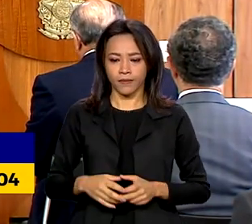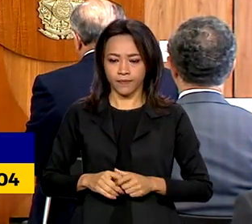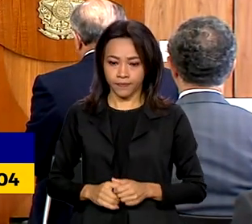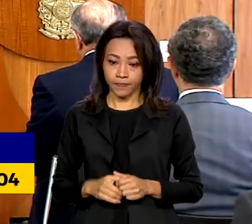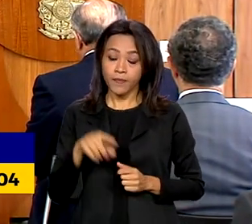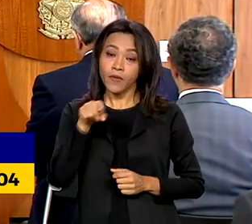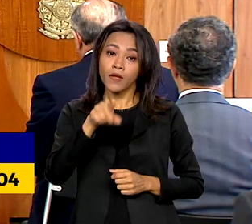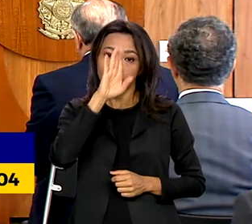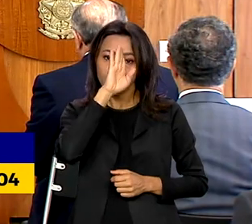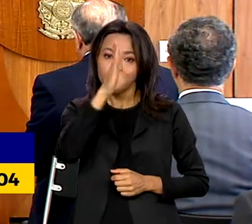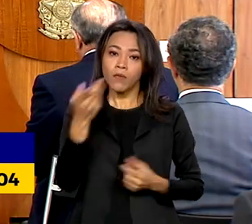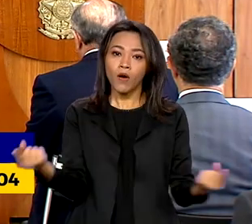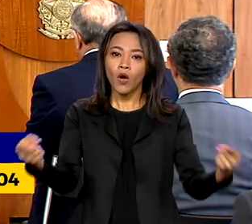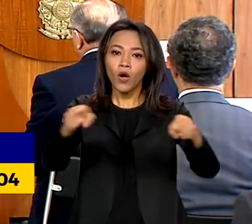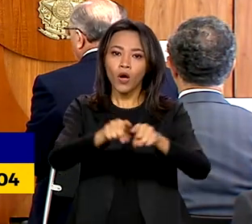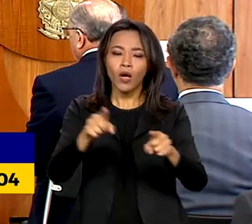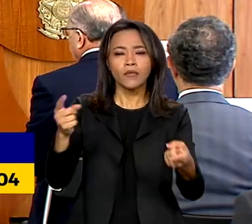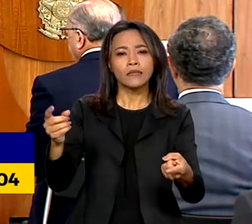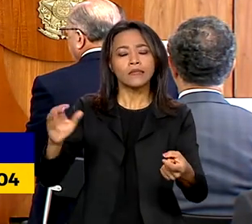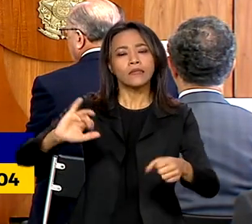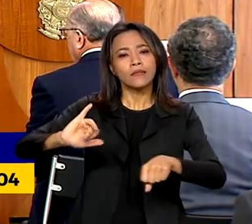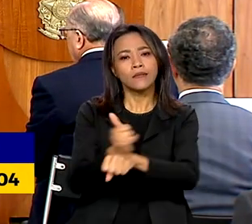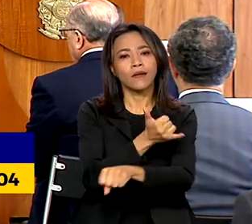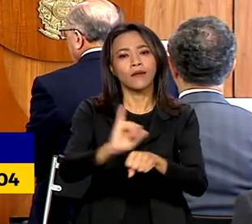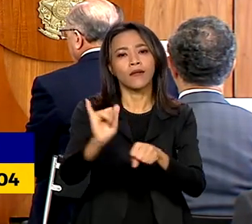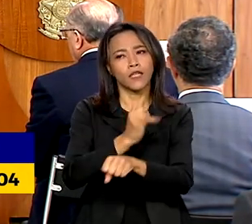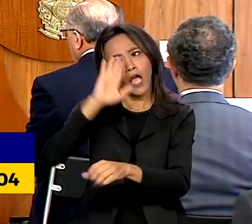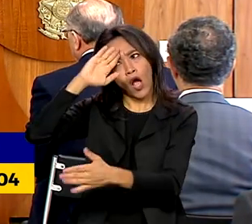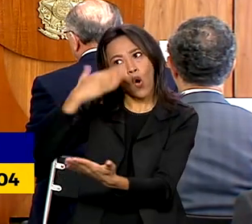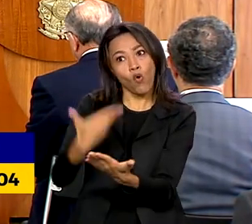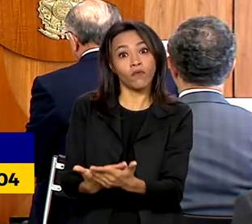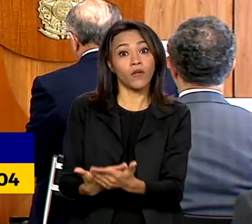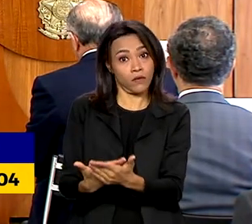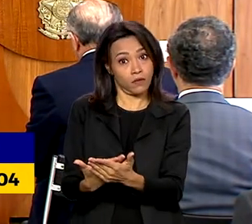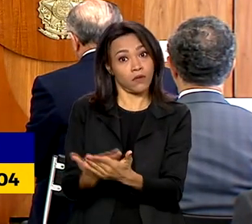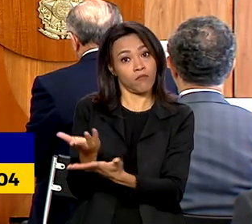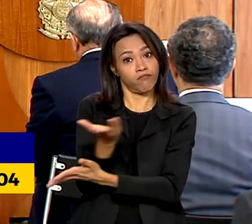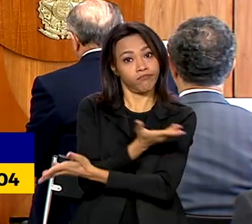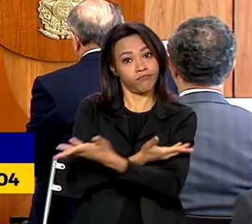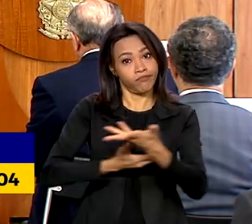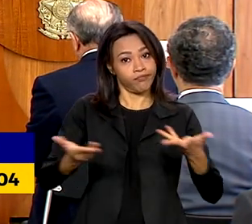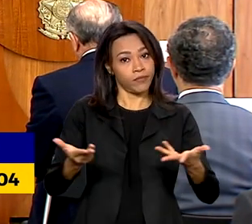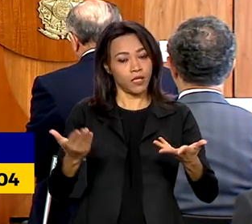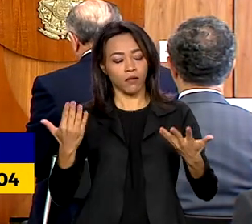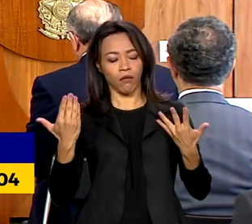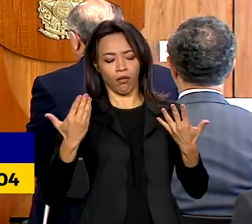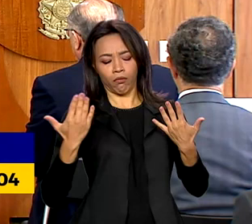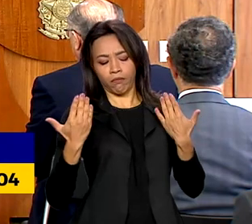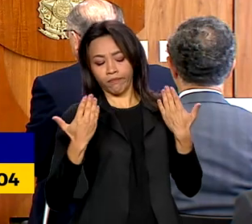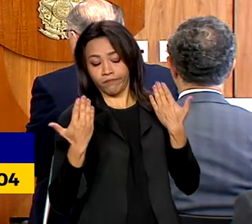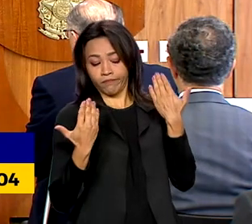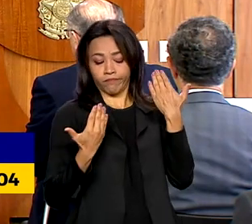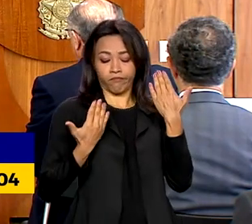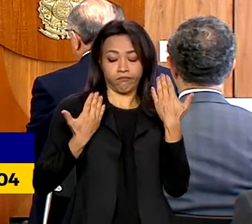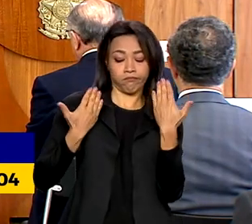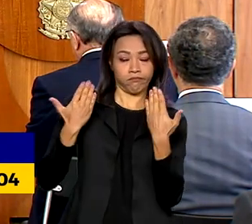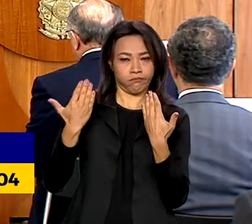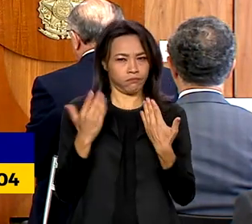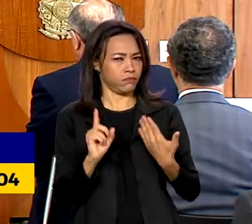parceiros estratégicos é a da confiança mútua e não de desconfiança e sanções.